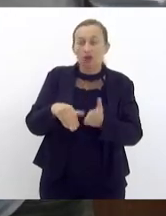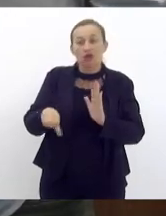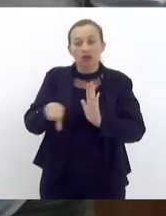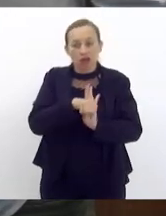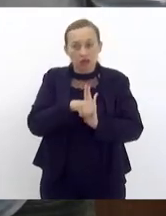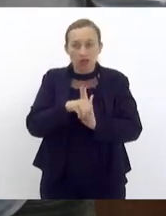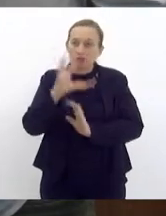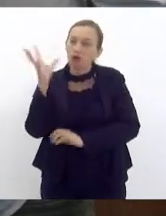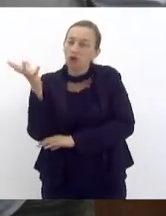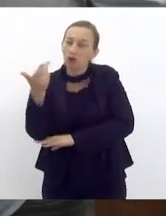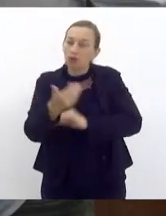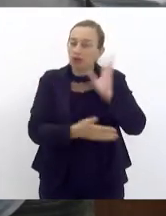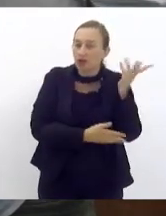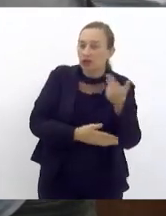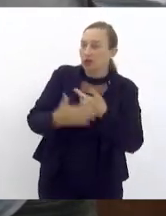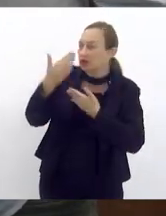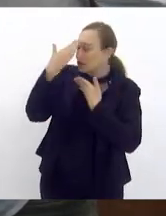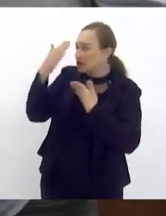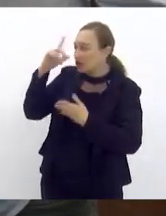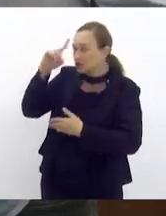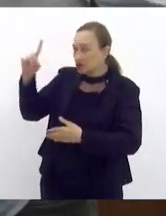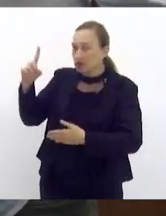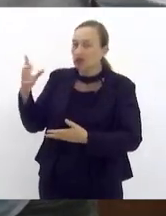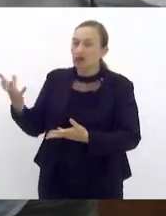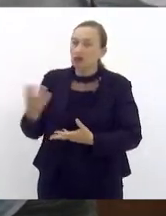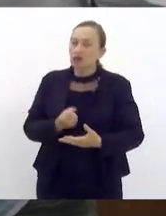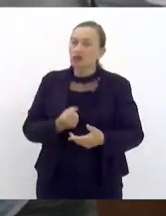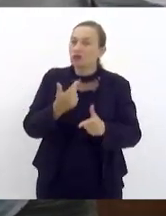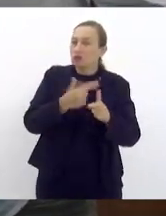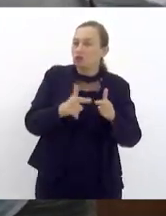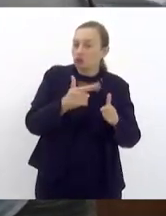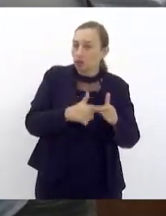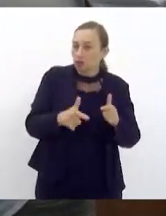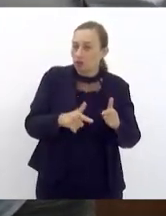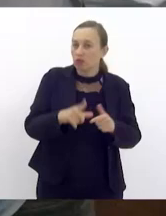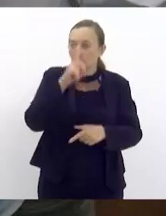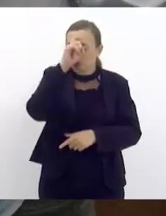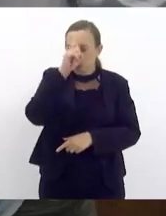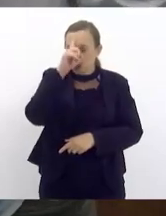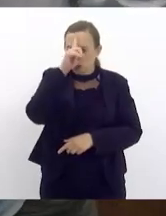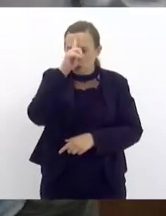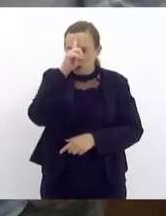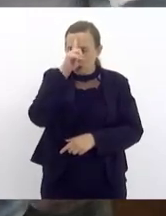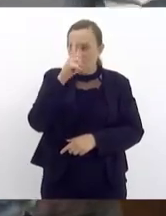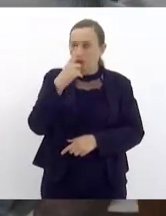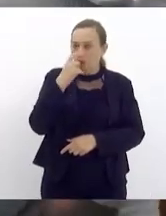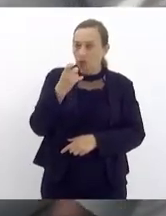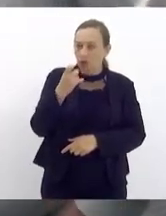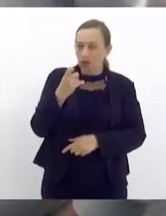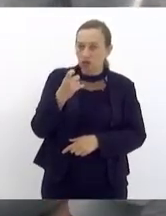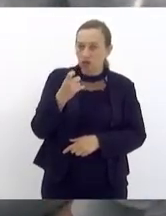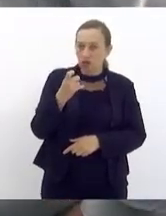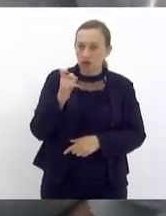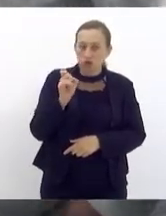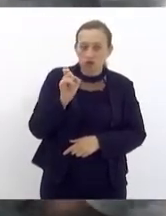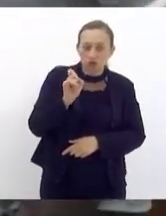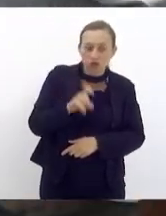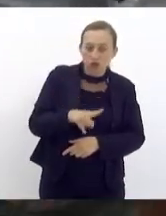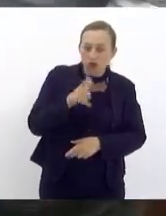graças a Deus recebi a notícia aqui que o problema da lavanderia do hospital era lixo hospitalar sendo jogado no Rio